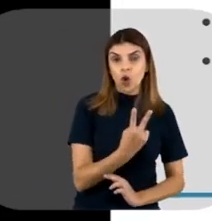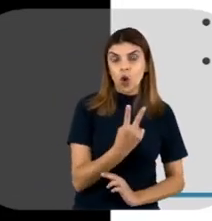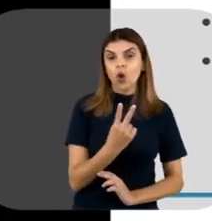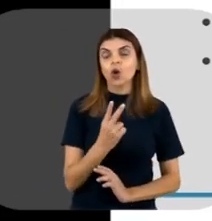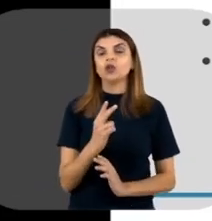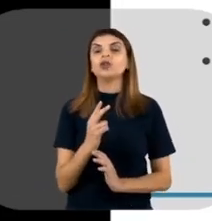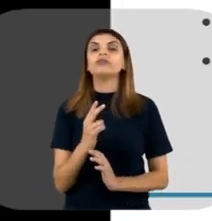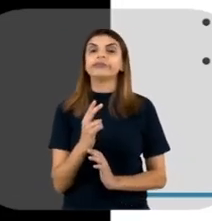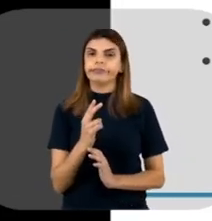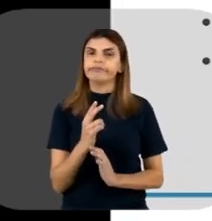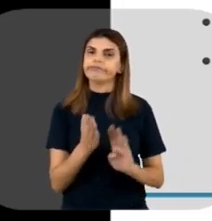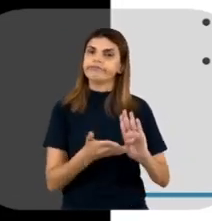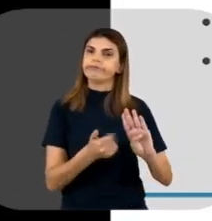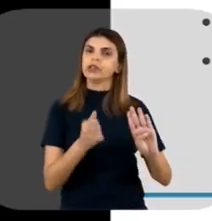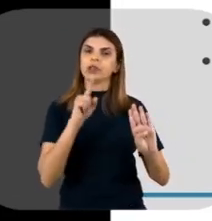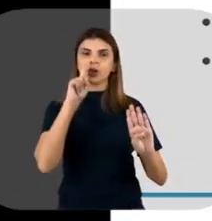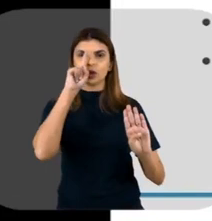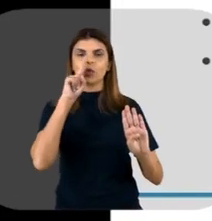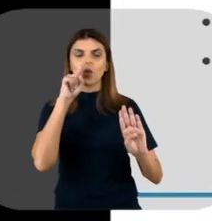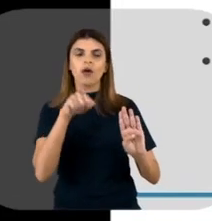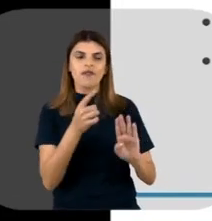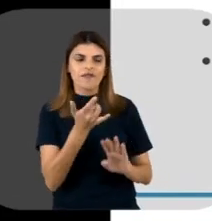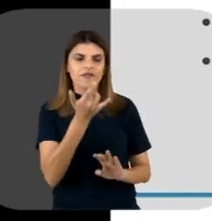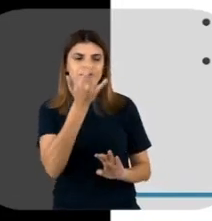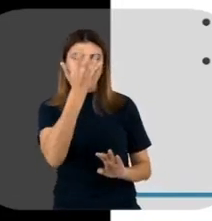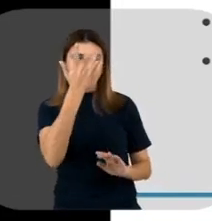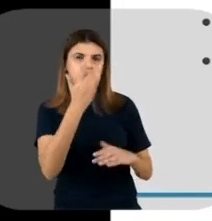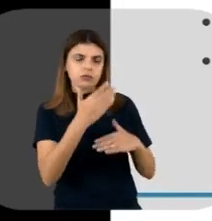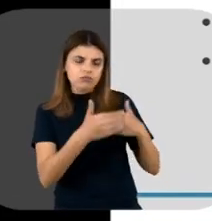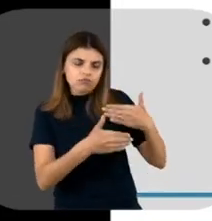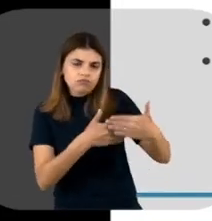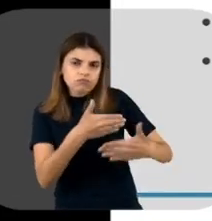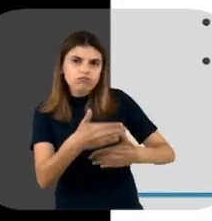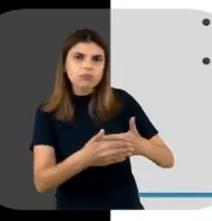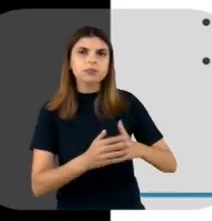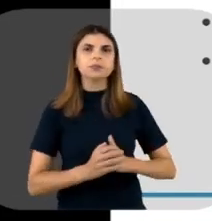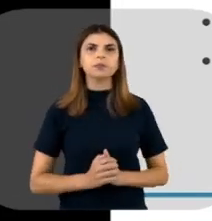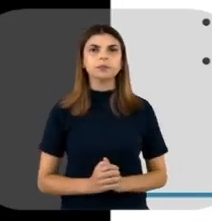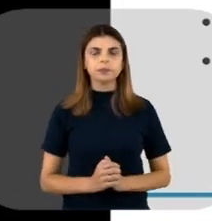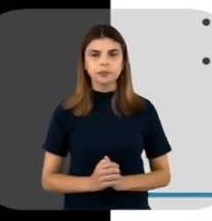Então, isso facilita bastante o trabalho, né?